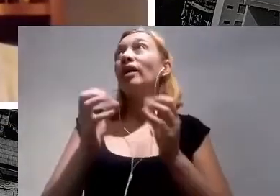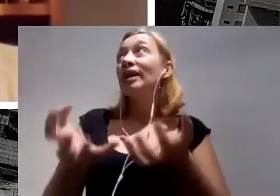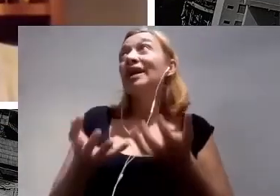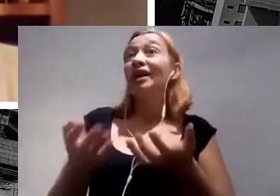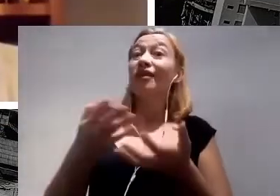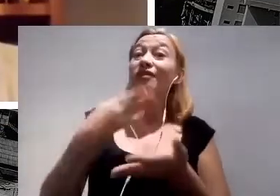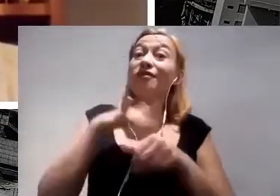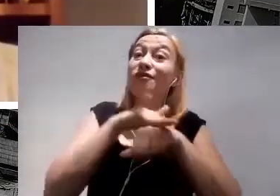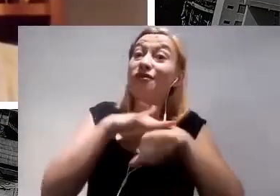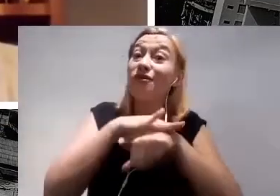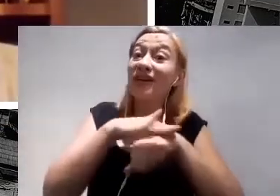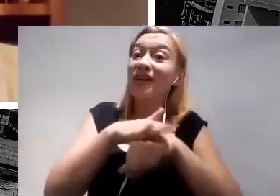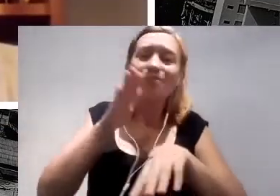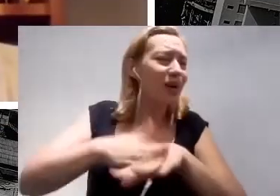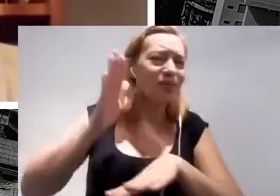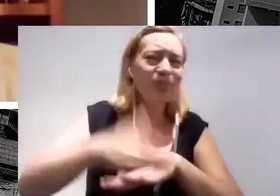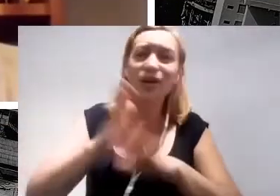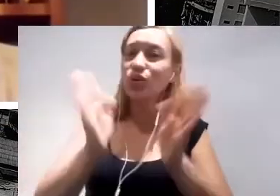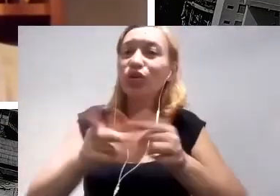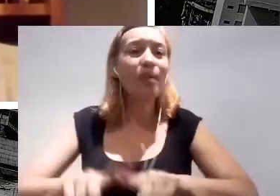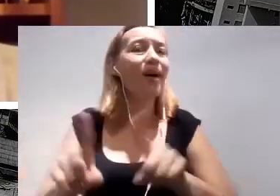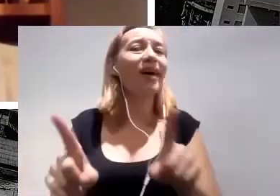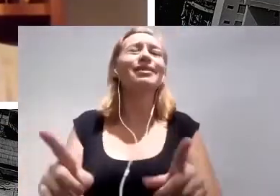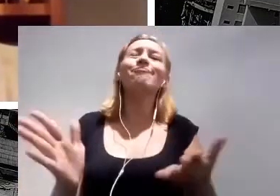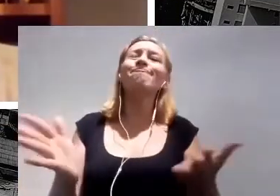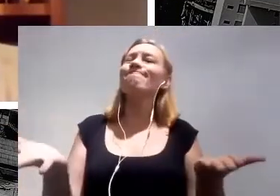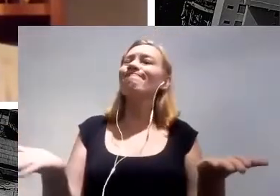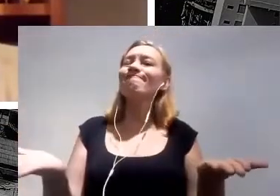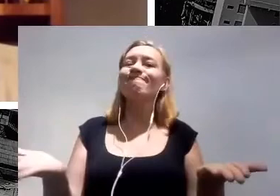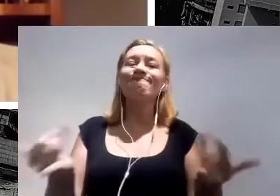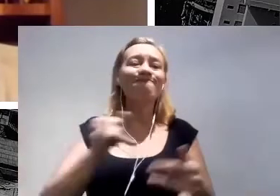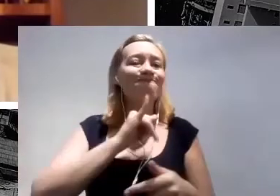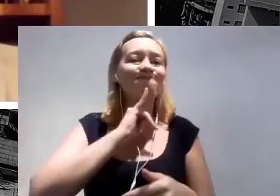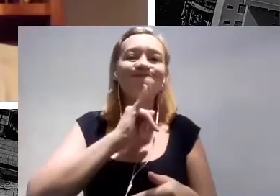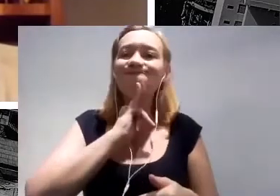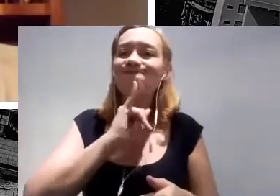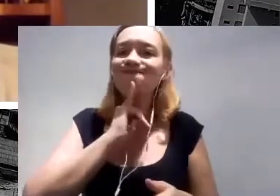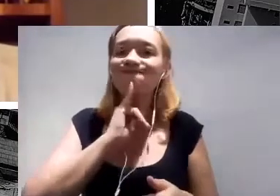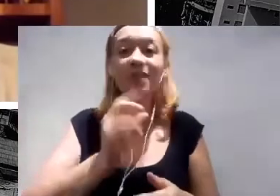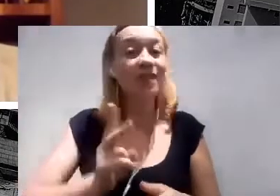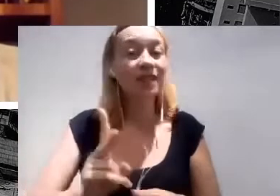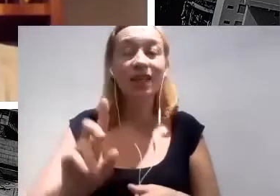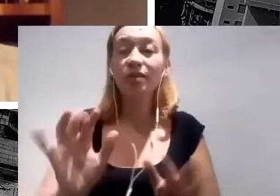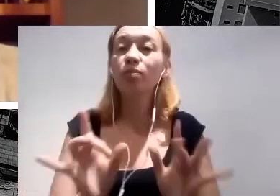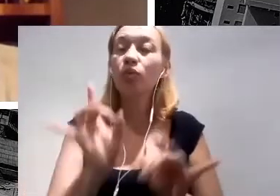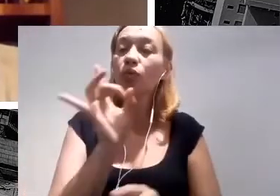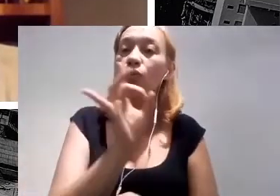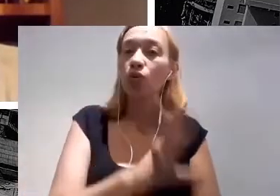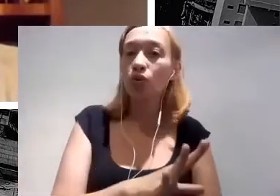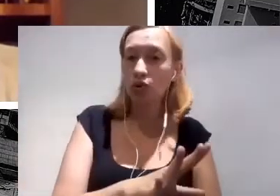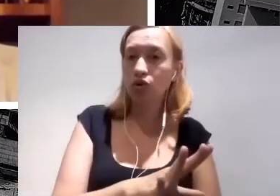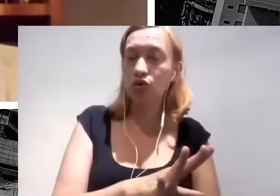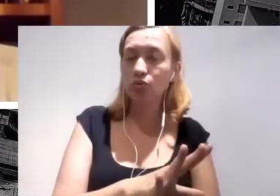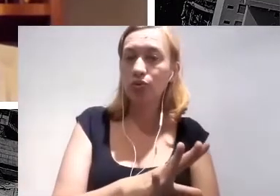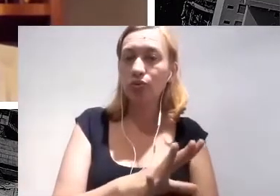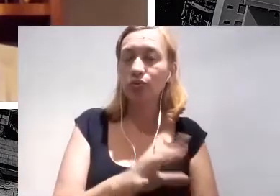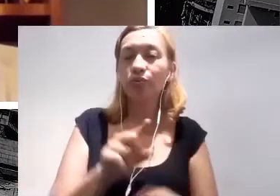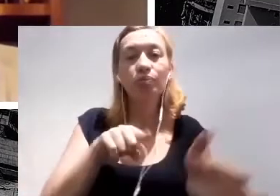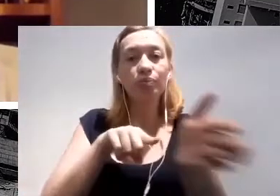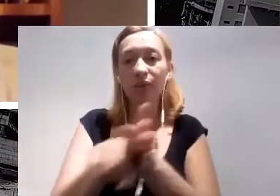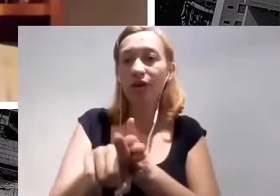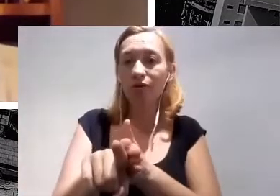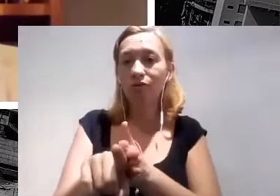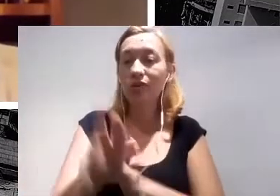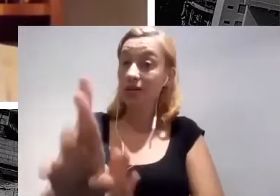aqui hoje, mas infelizmente a vai ter que seguir agora para o último ciclo de perguntas e respostas.